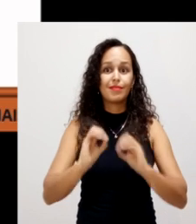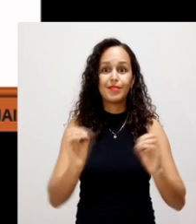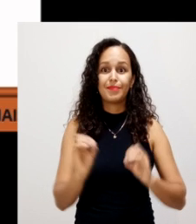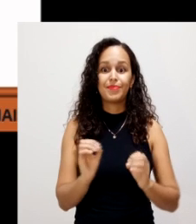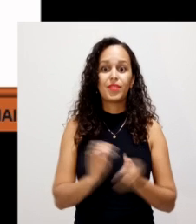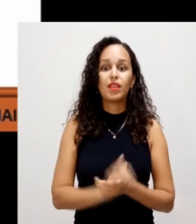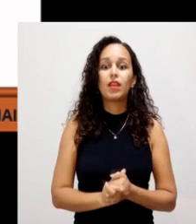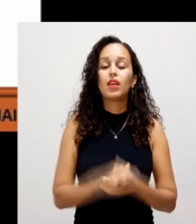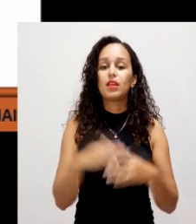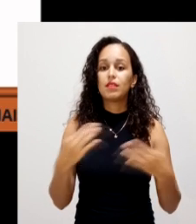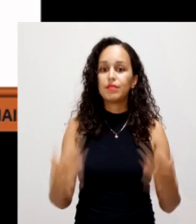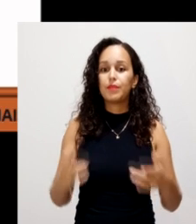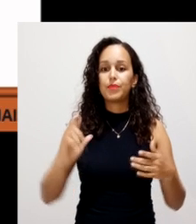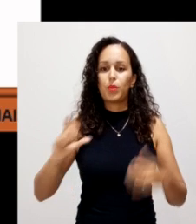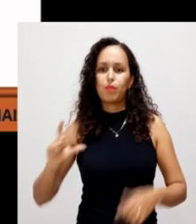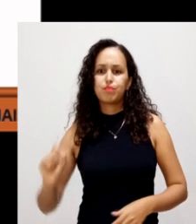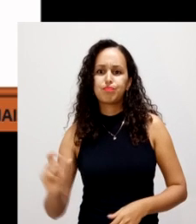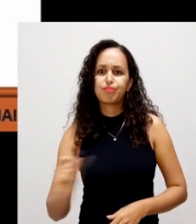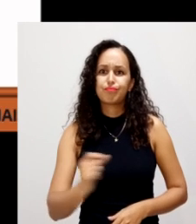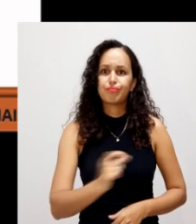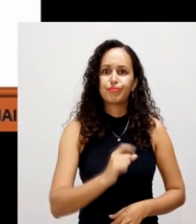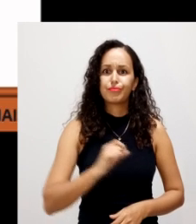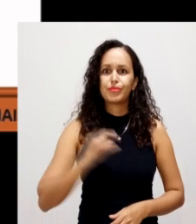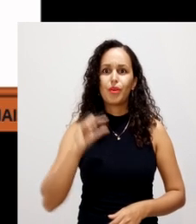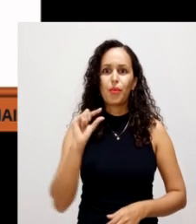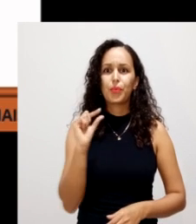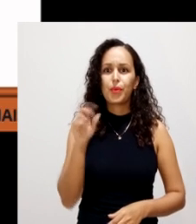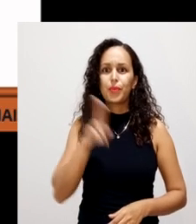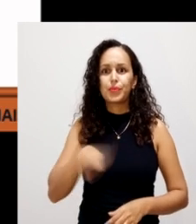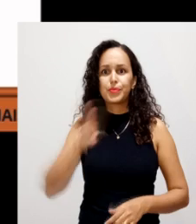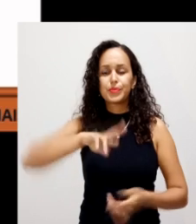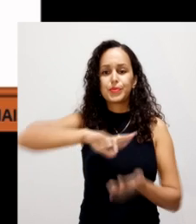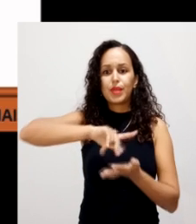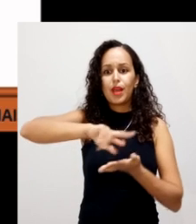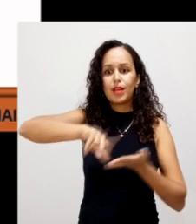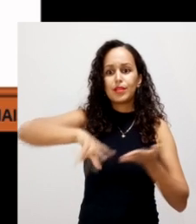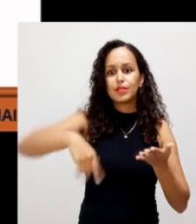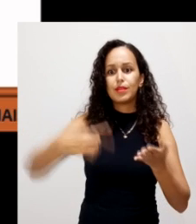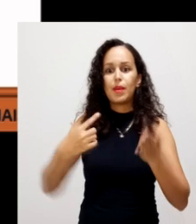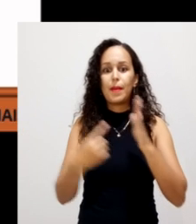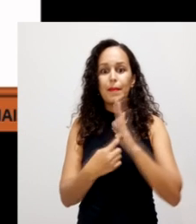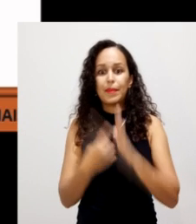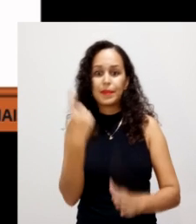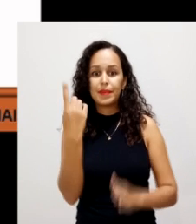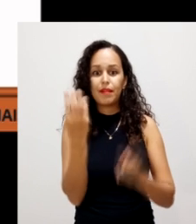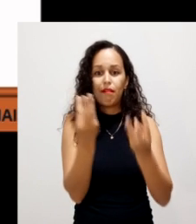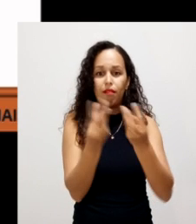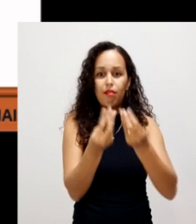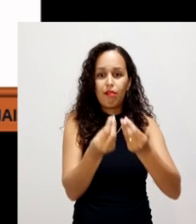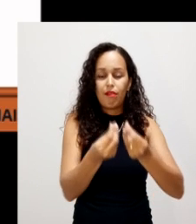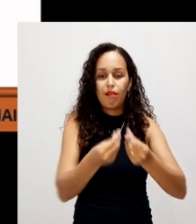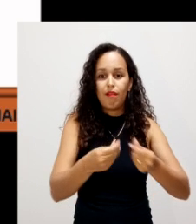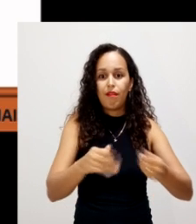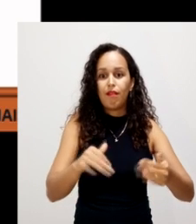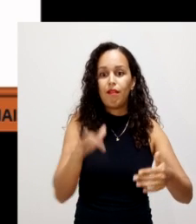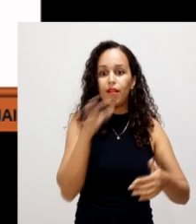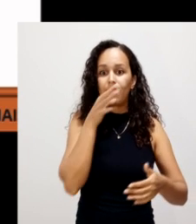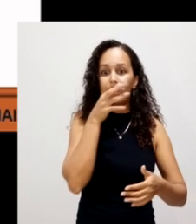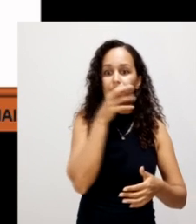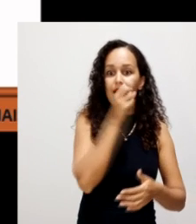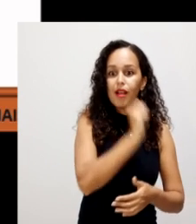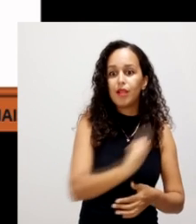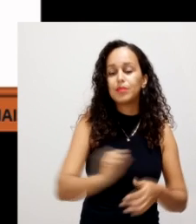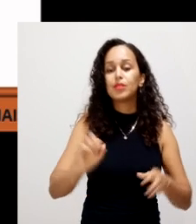diversificada de micro-organismos efetuada em duas fases. Uma primeira, a degradação ativa, que ocorre a reações